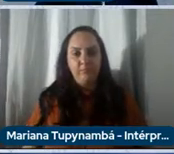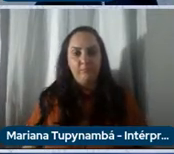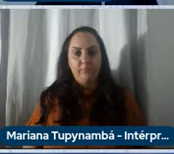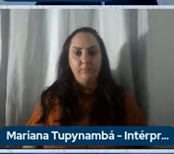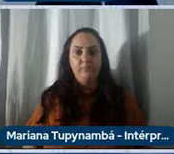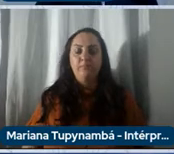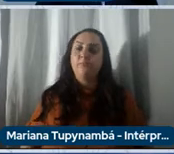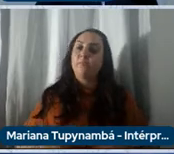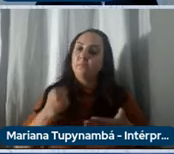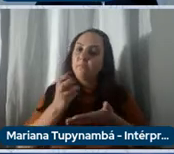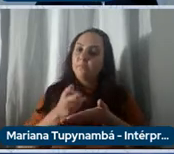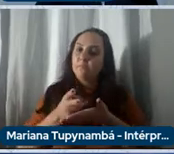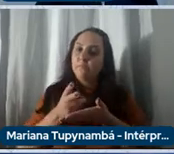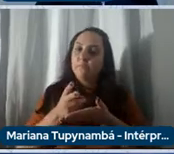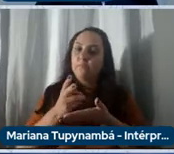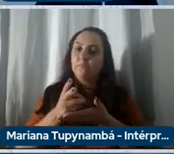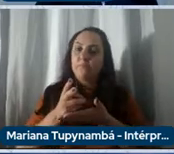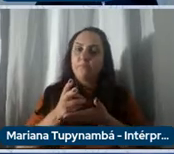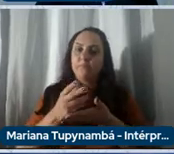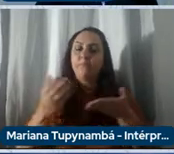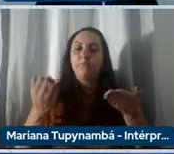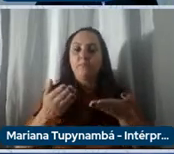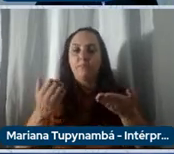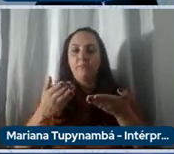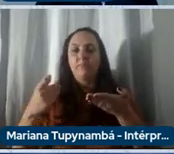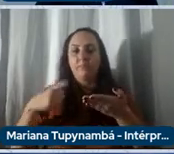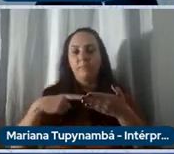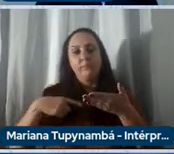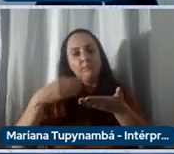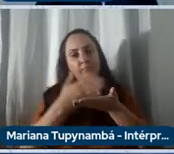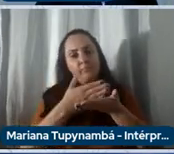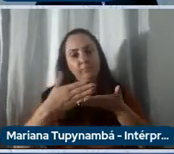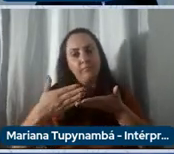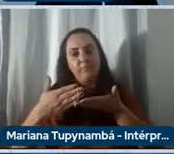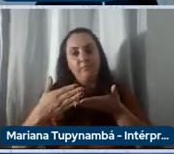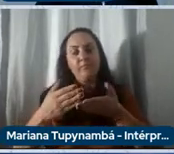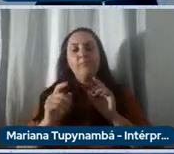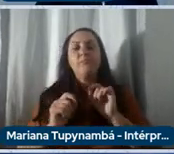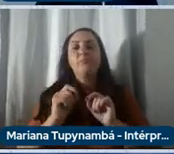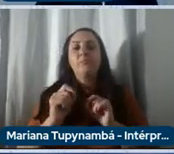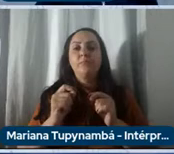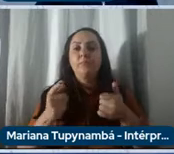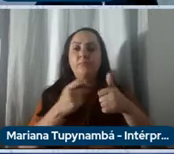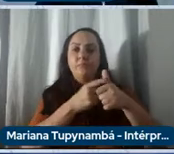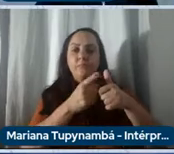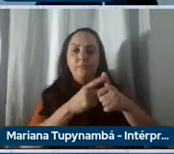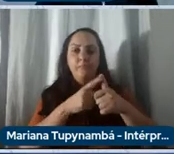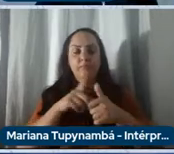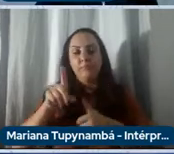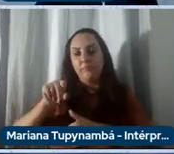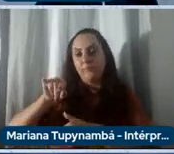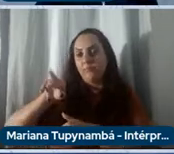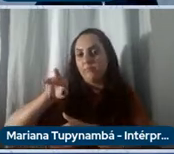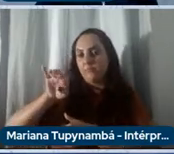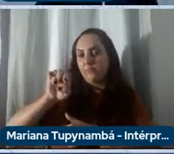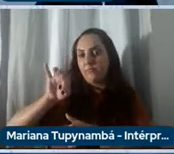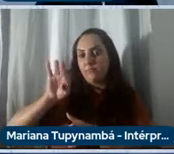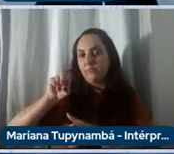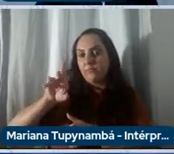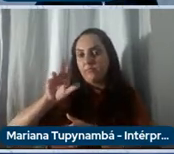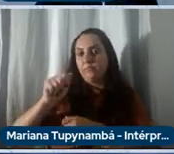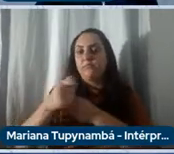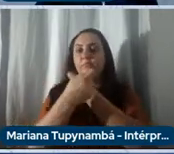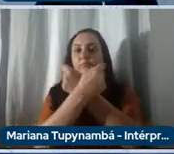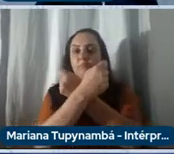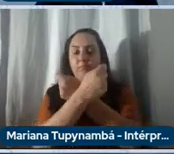Dando continuidade, ouviremos os pronunciamentos de abertura. Com a palavra, a diretora do Instituto Politécnico, professora